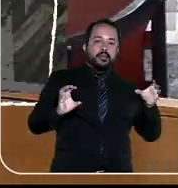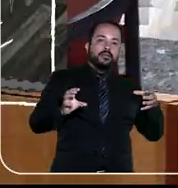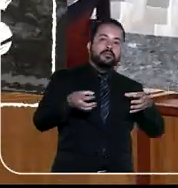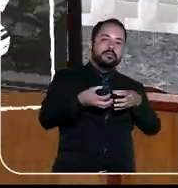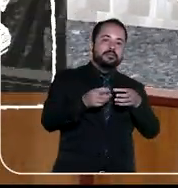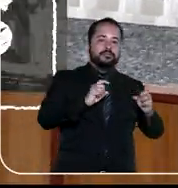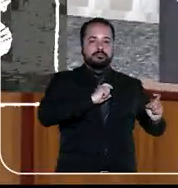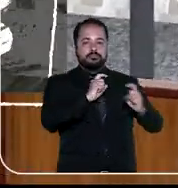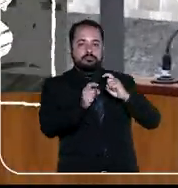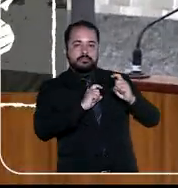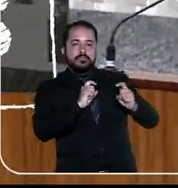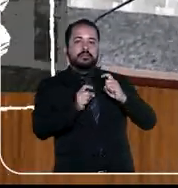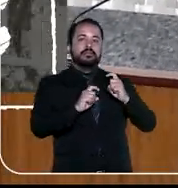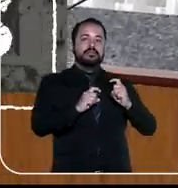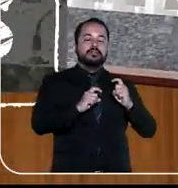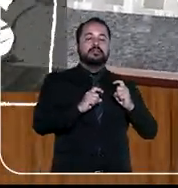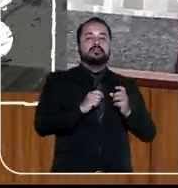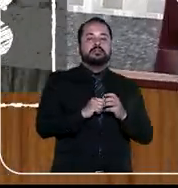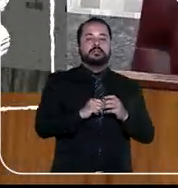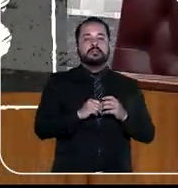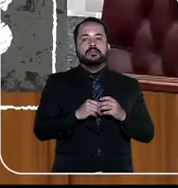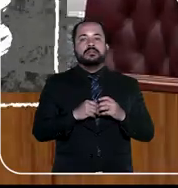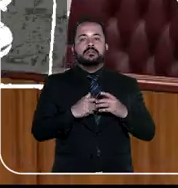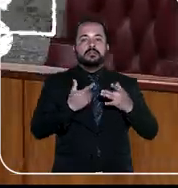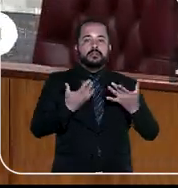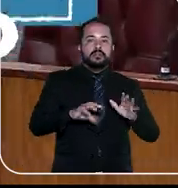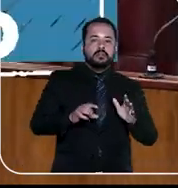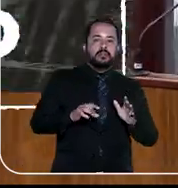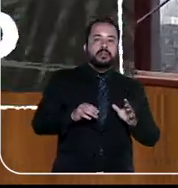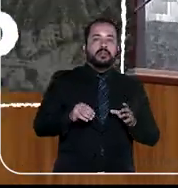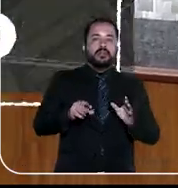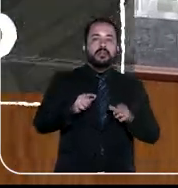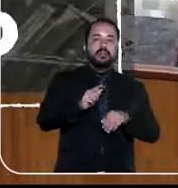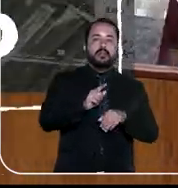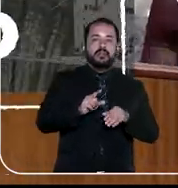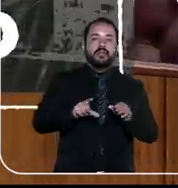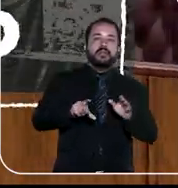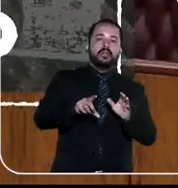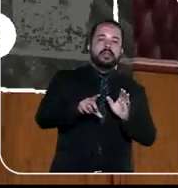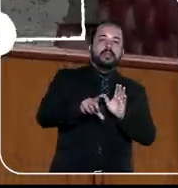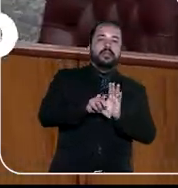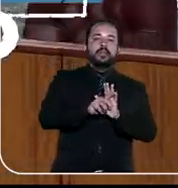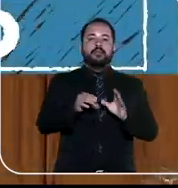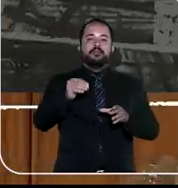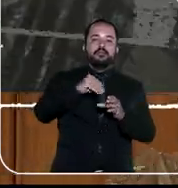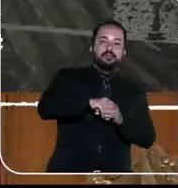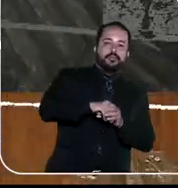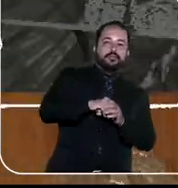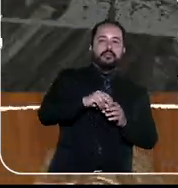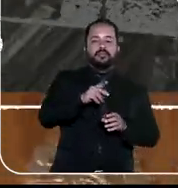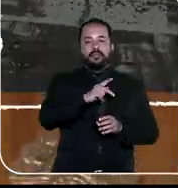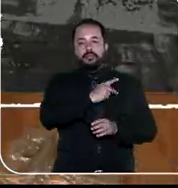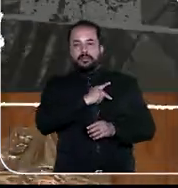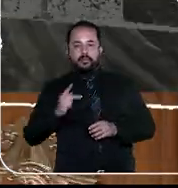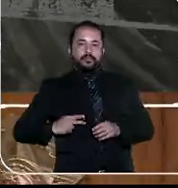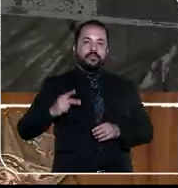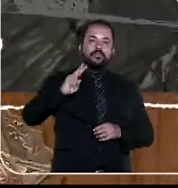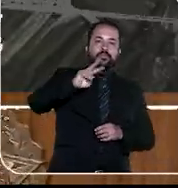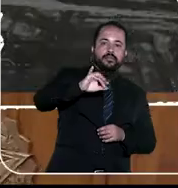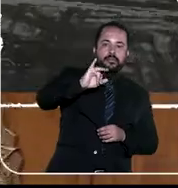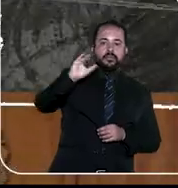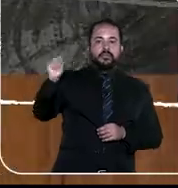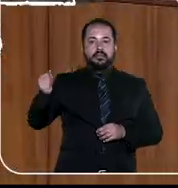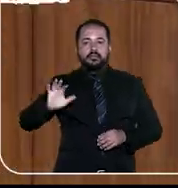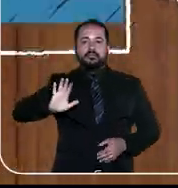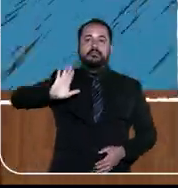se reúnem para discutir questões administrativas, como alterações no regimento interno, eleições de presidentes e vice